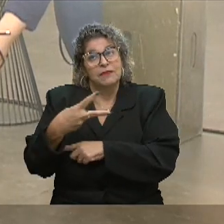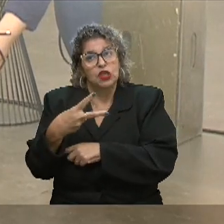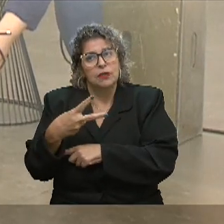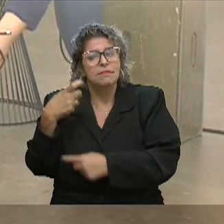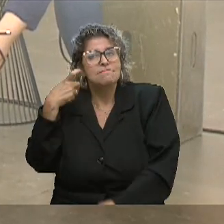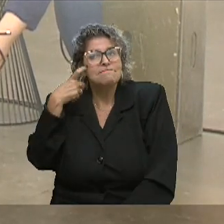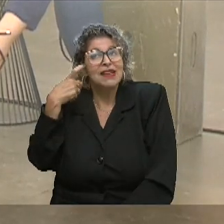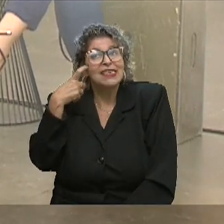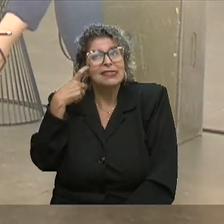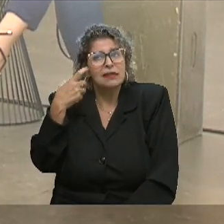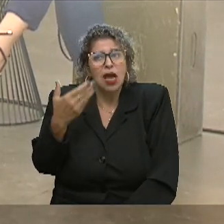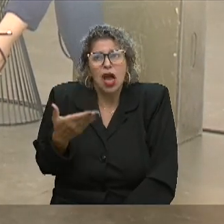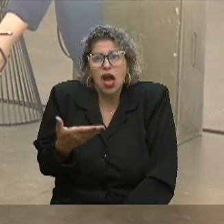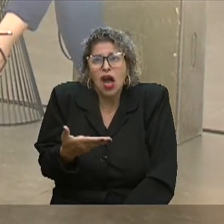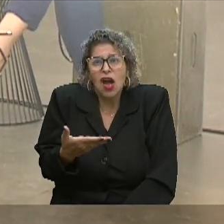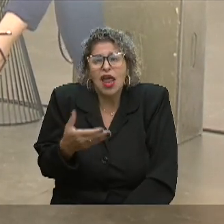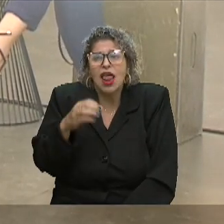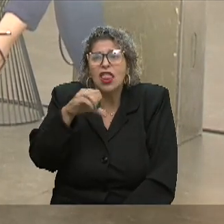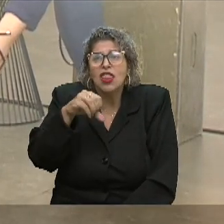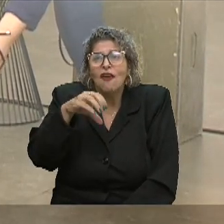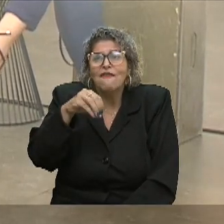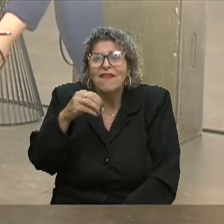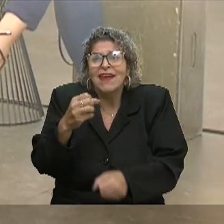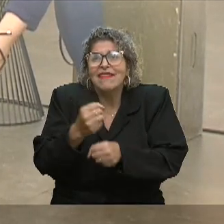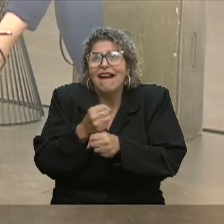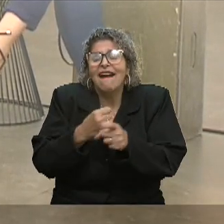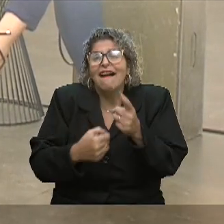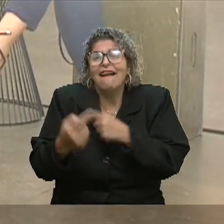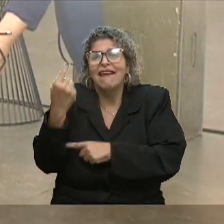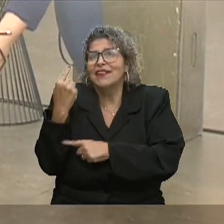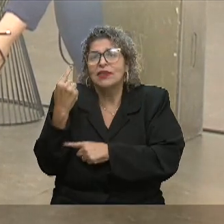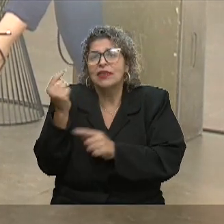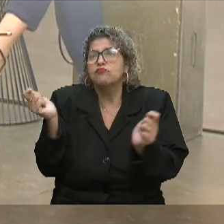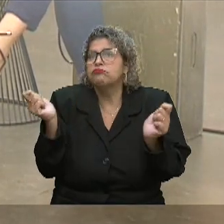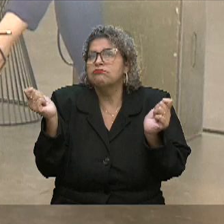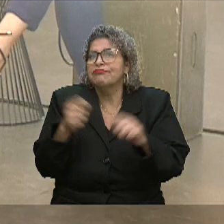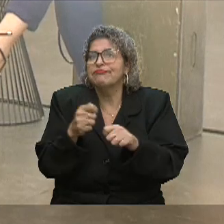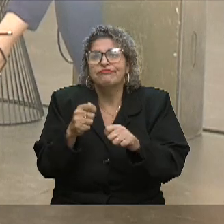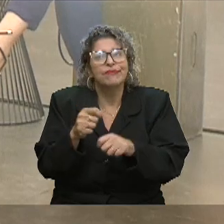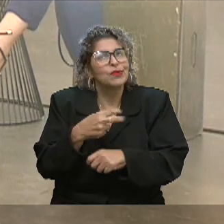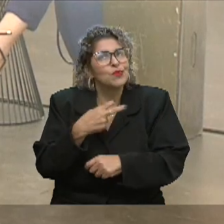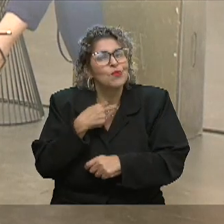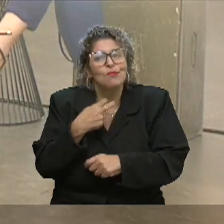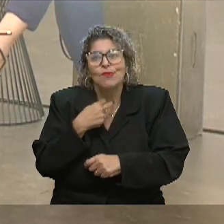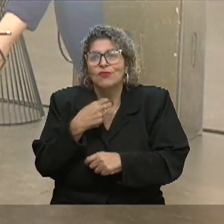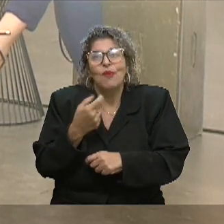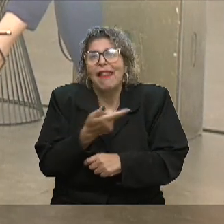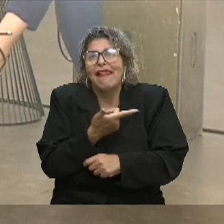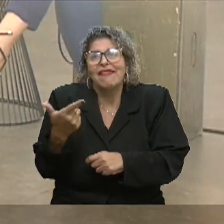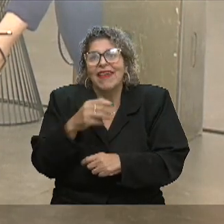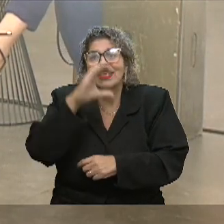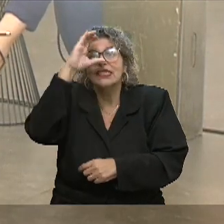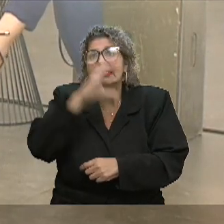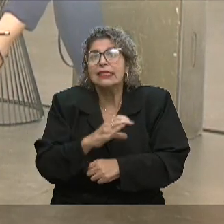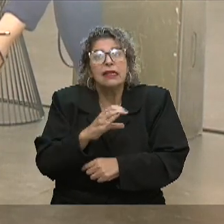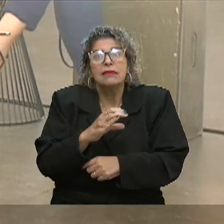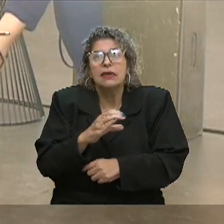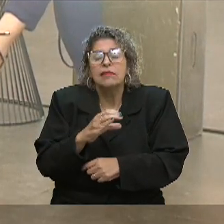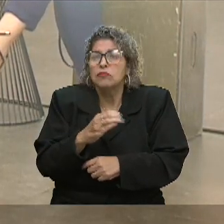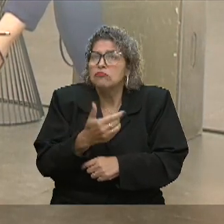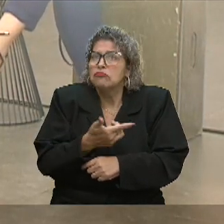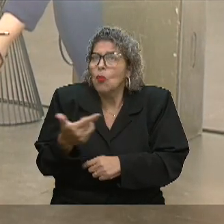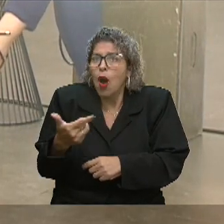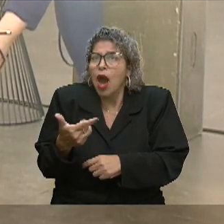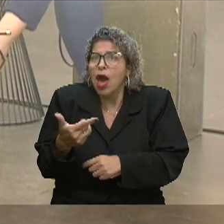pensar que, recém, há 90 anos atrás, nós não éramos consideradas nem cidadãs. Que peso tem isso na vida da